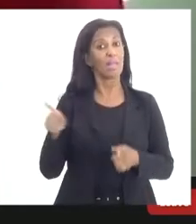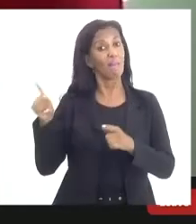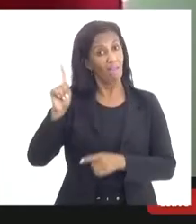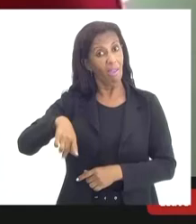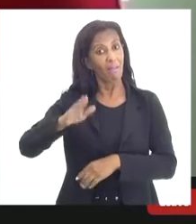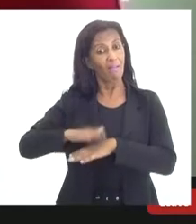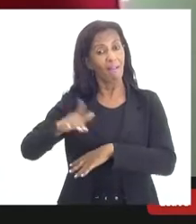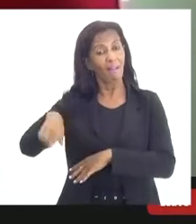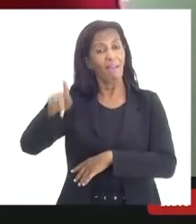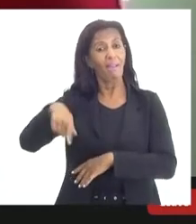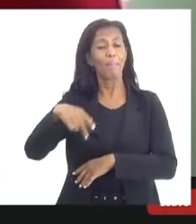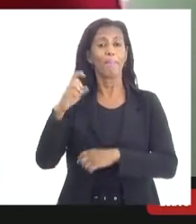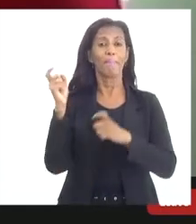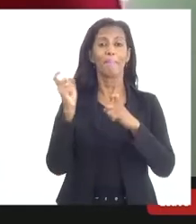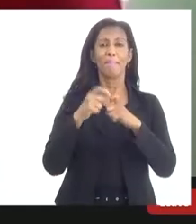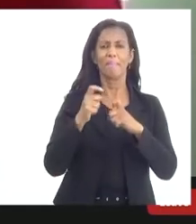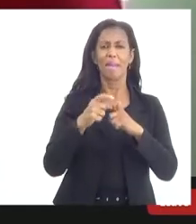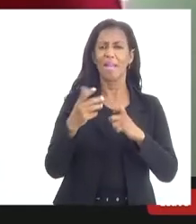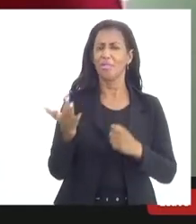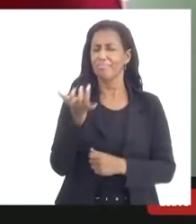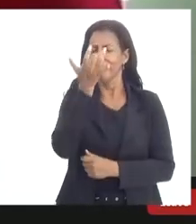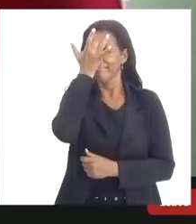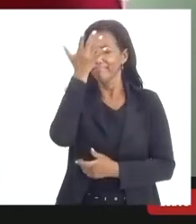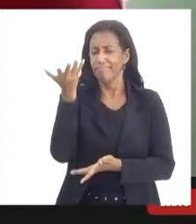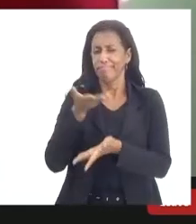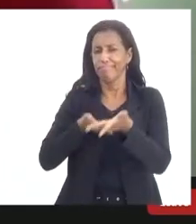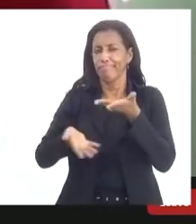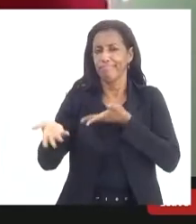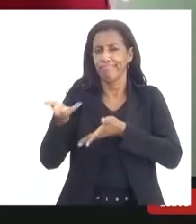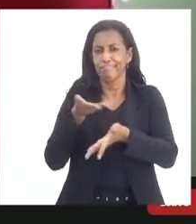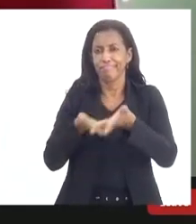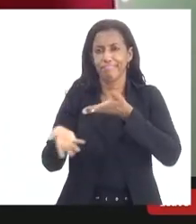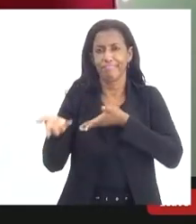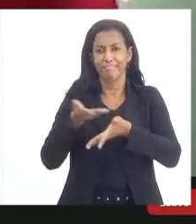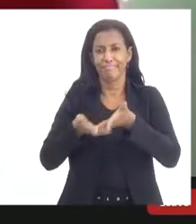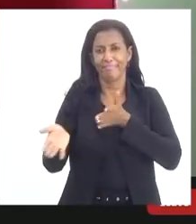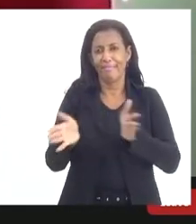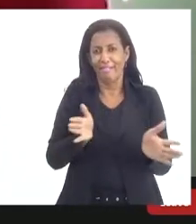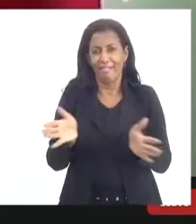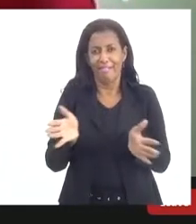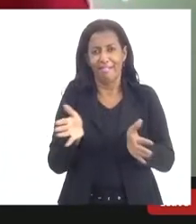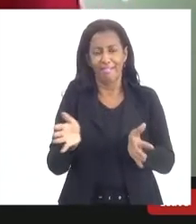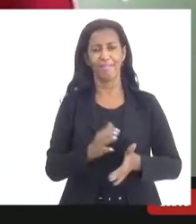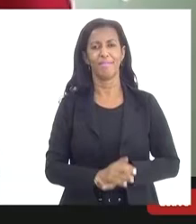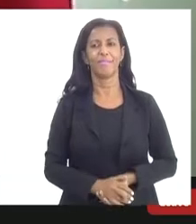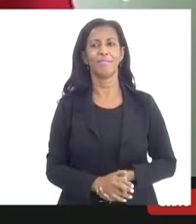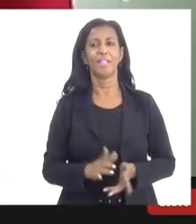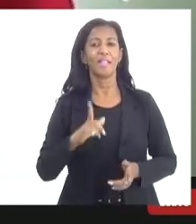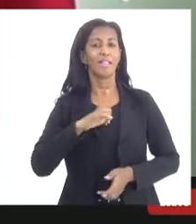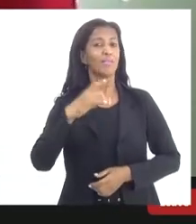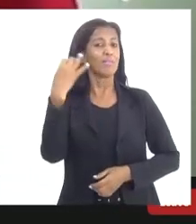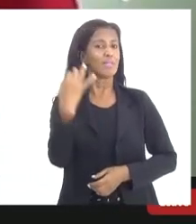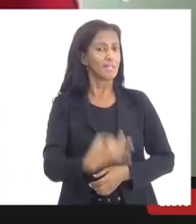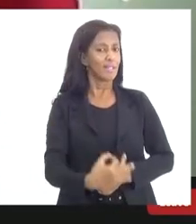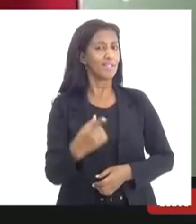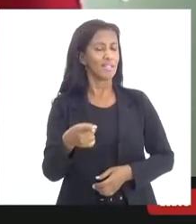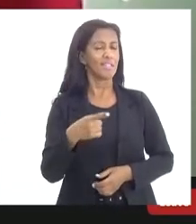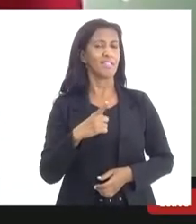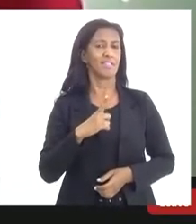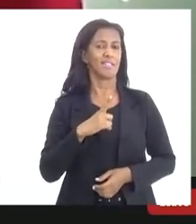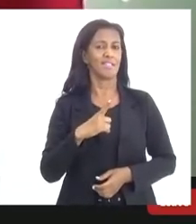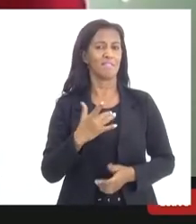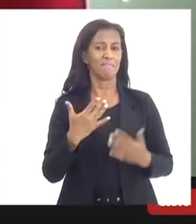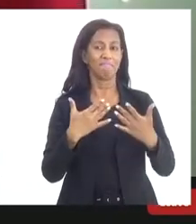médico então isso com certeza vai facilitar a nossa articulação então eu tenho certeza que ele será